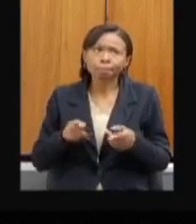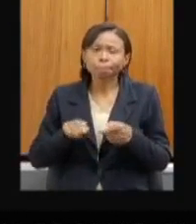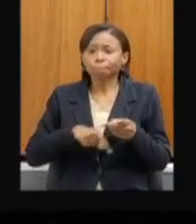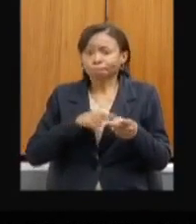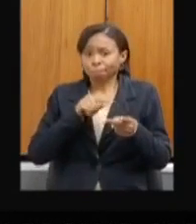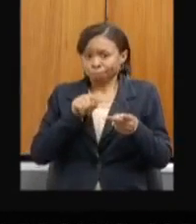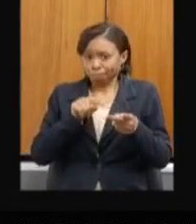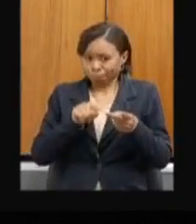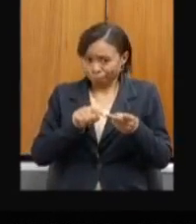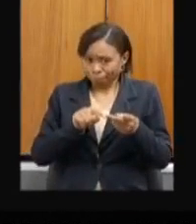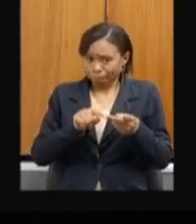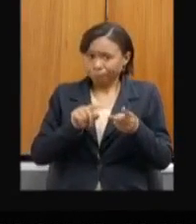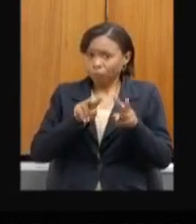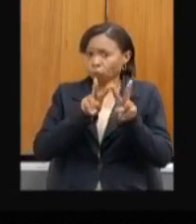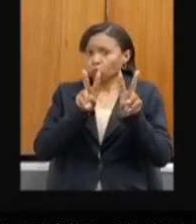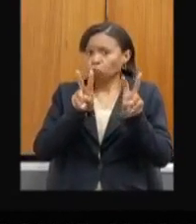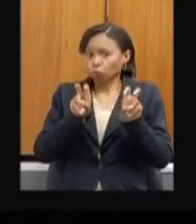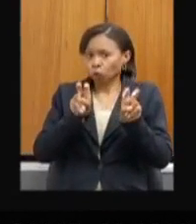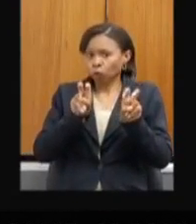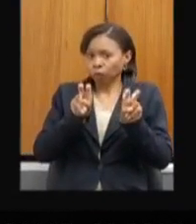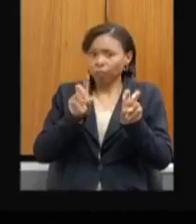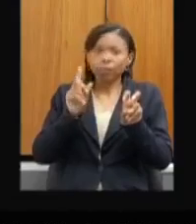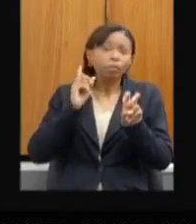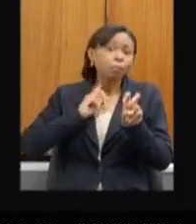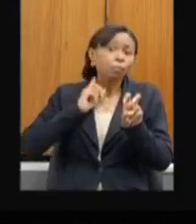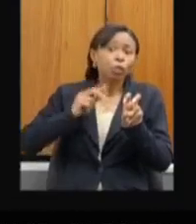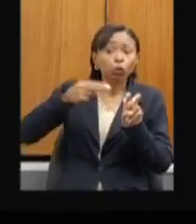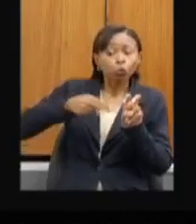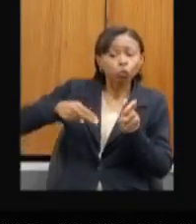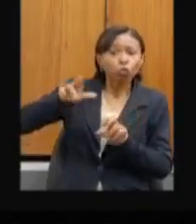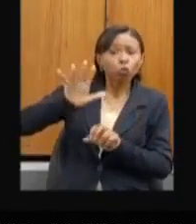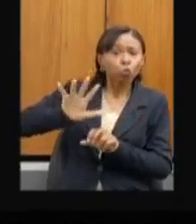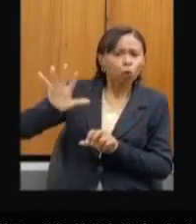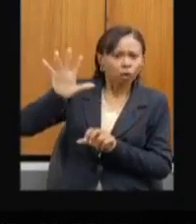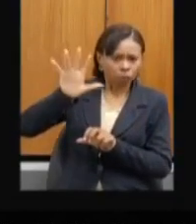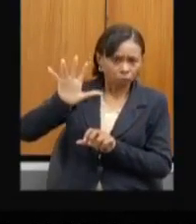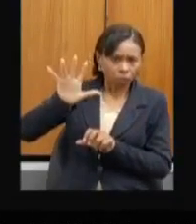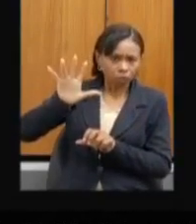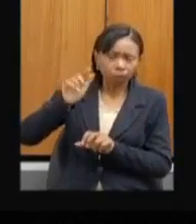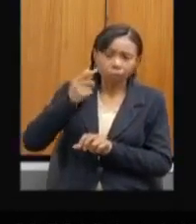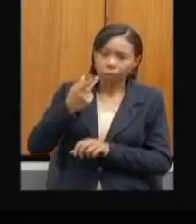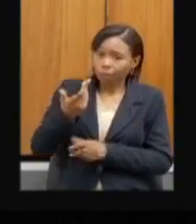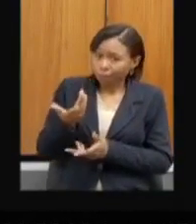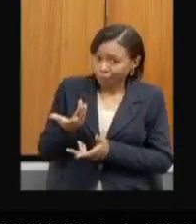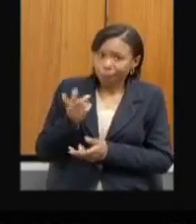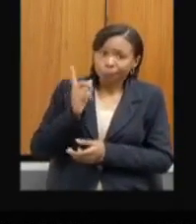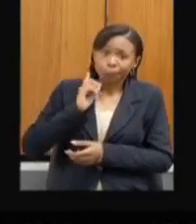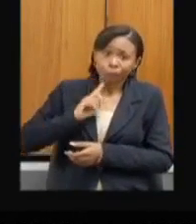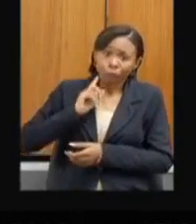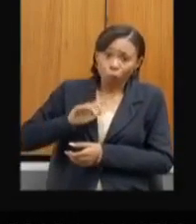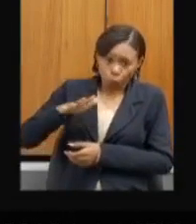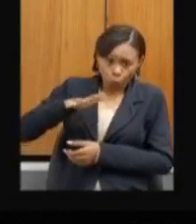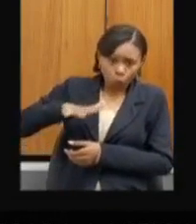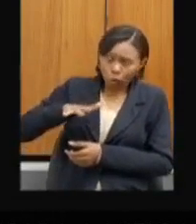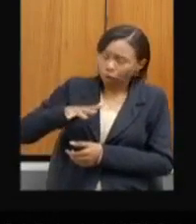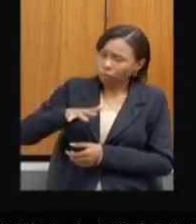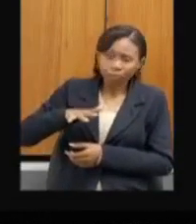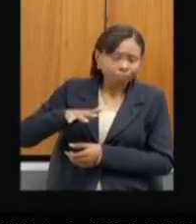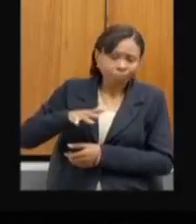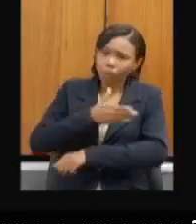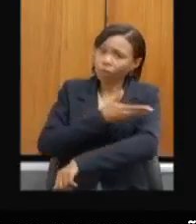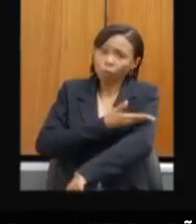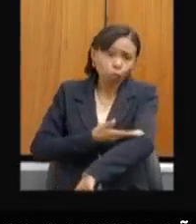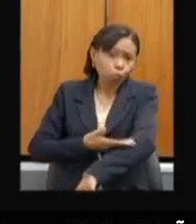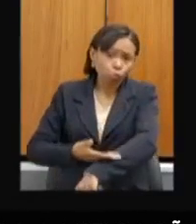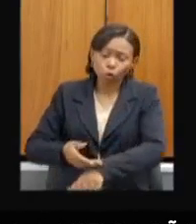região do Norte de Minas. O nosso povo, ele está acostumado a plantar. Os produtores rurais, os pequenos e